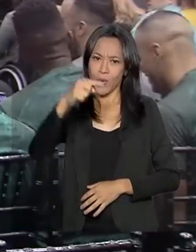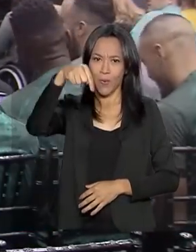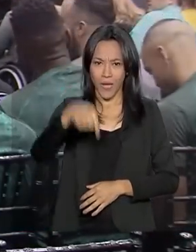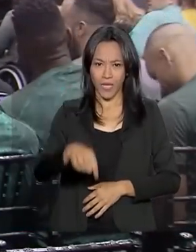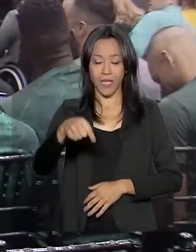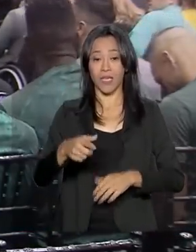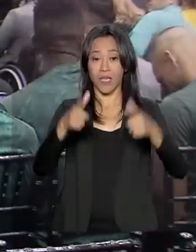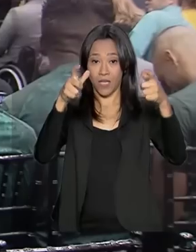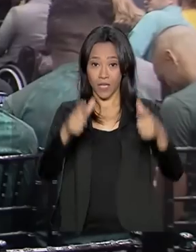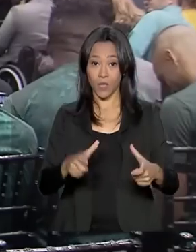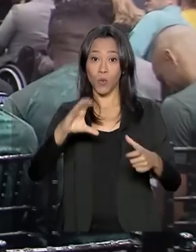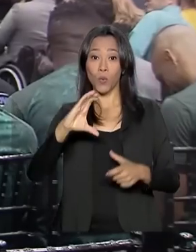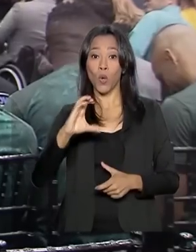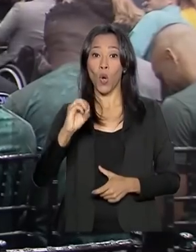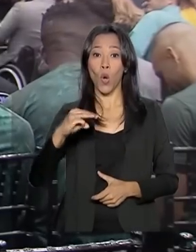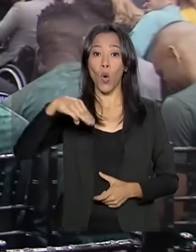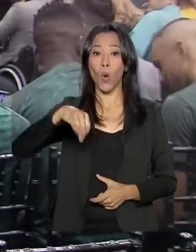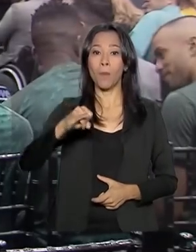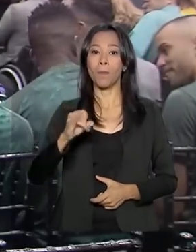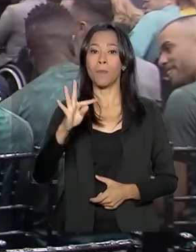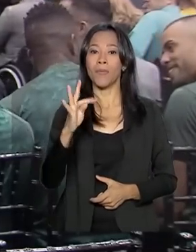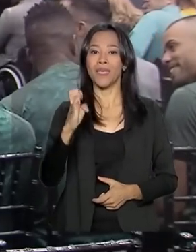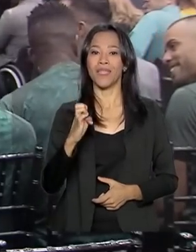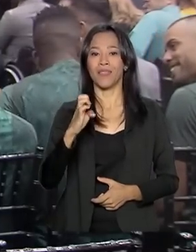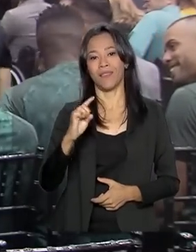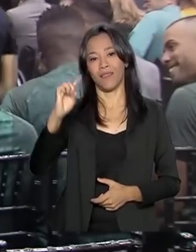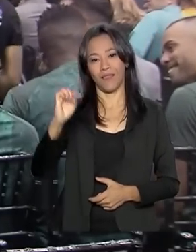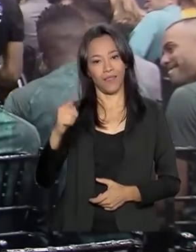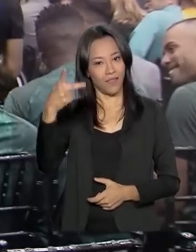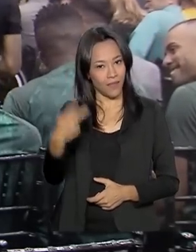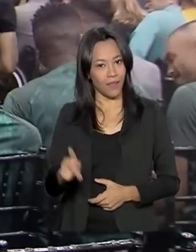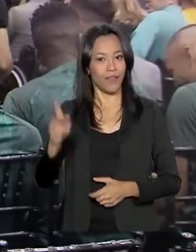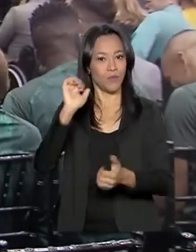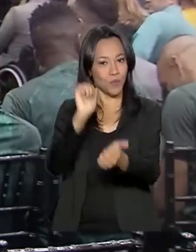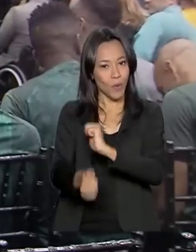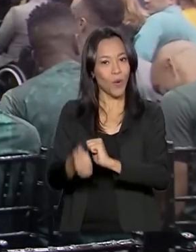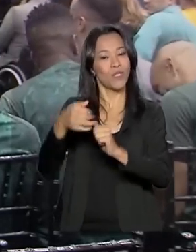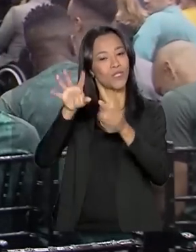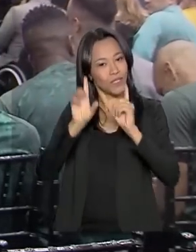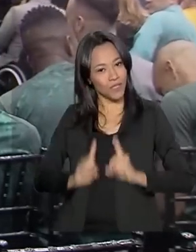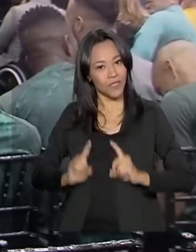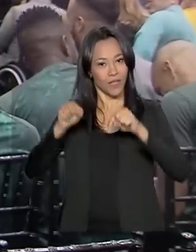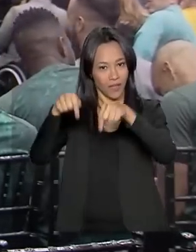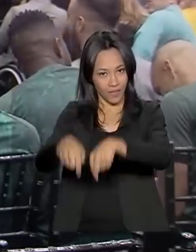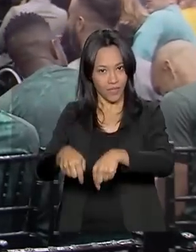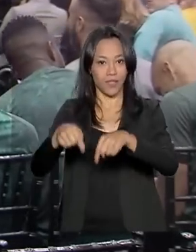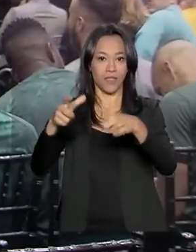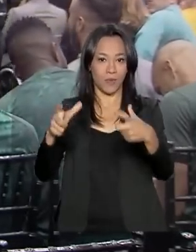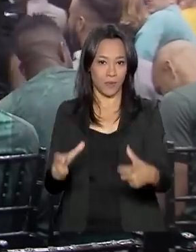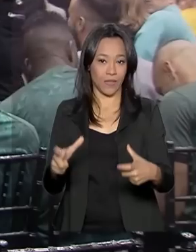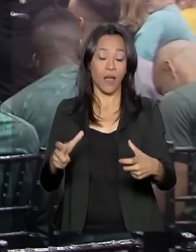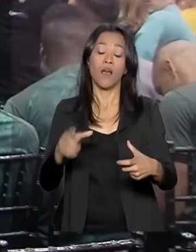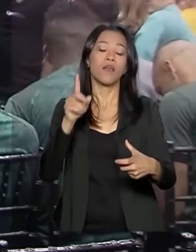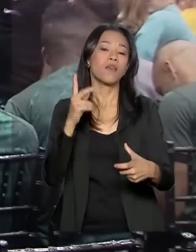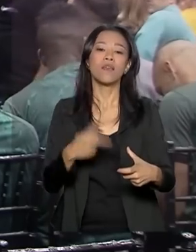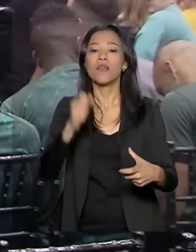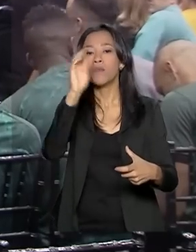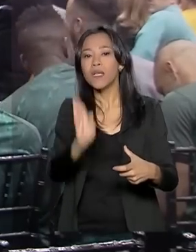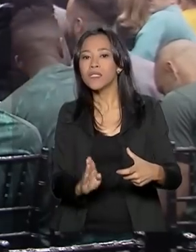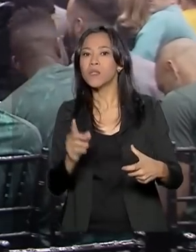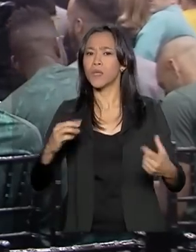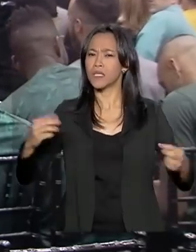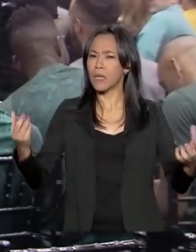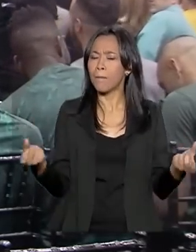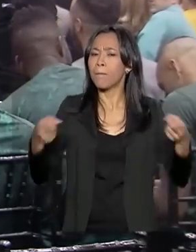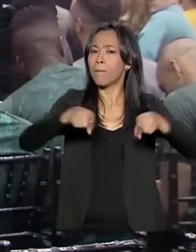Paralímpico Brasileiro, que fica na zona sul aqui da capital paulista. Esse acordo do Comitê Paralímpico Brasileiro com a